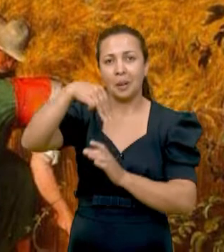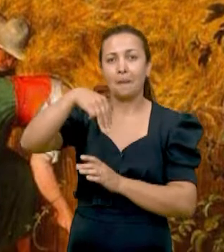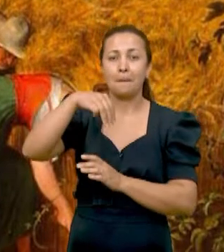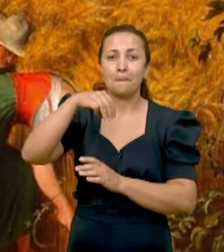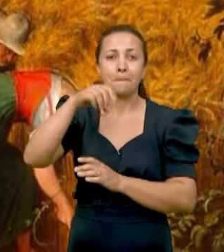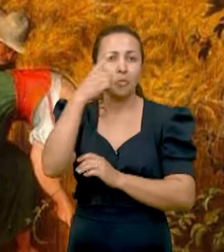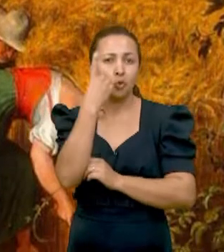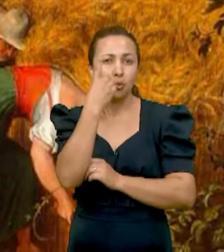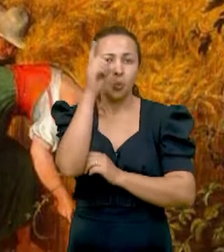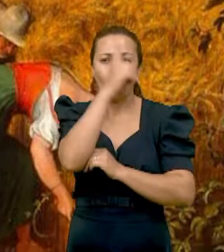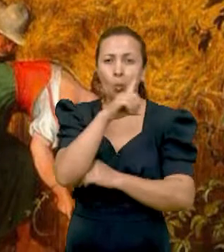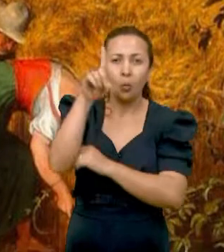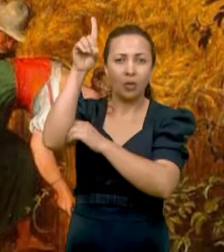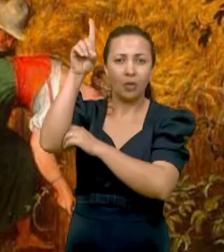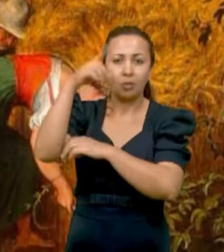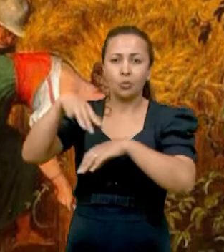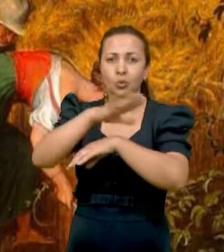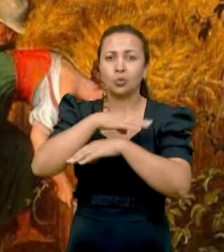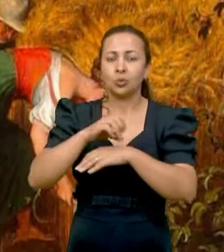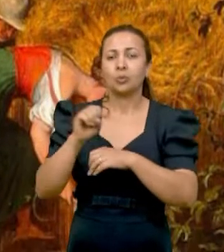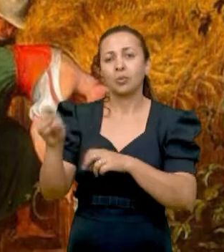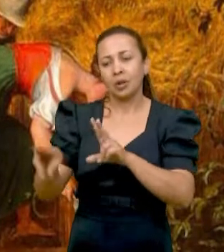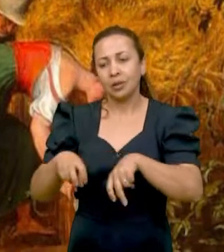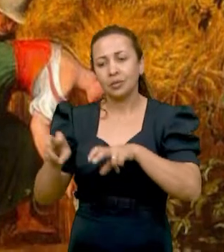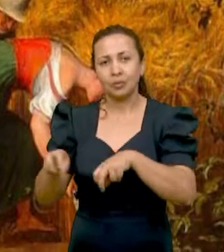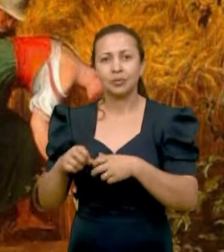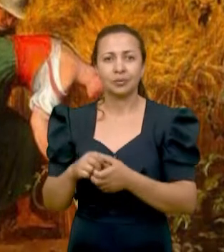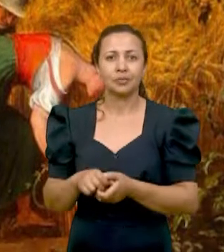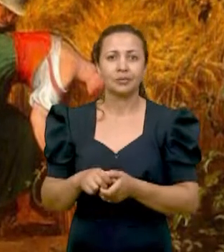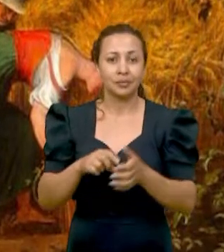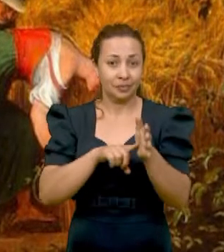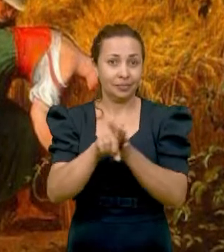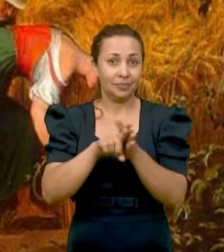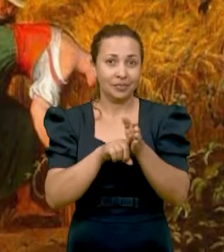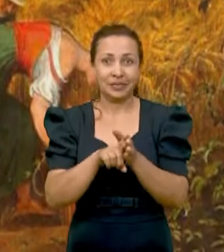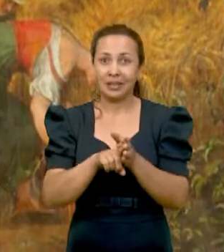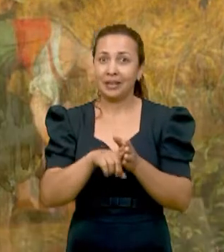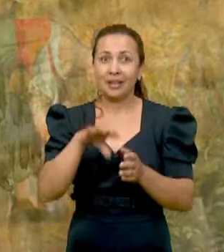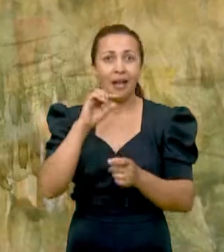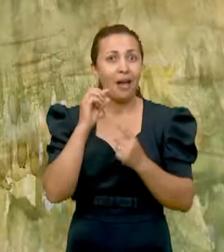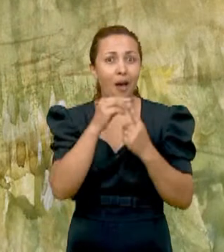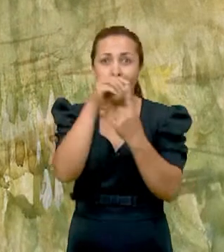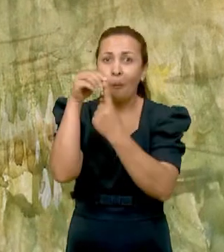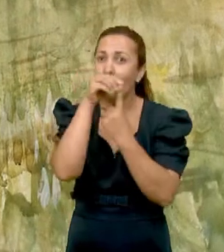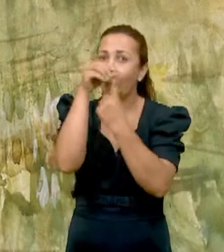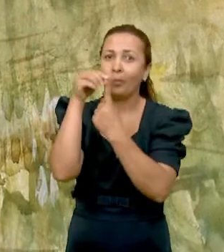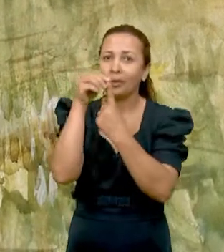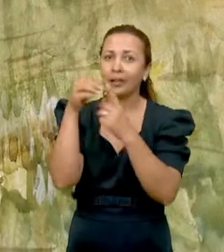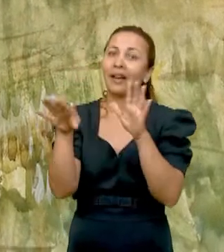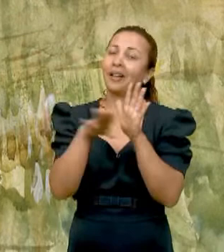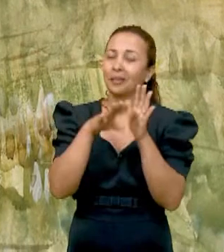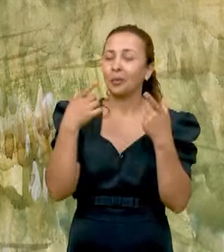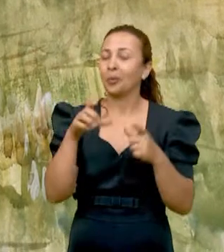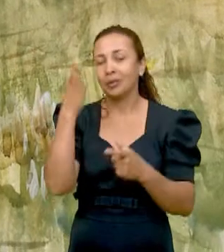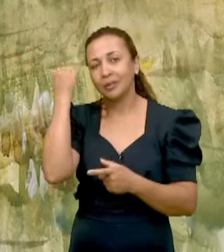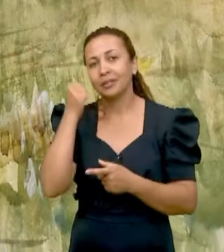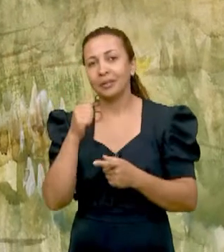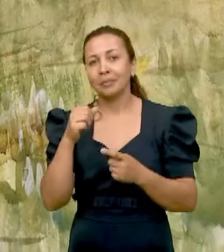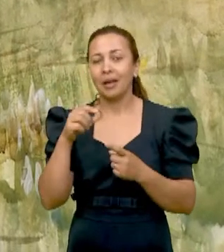Isso é inédita. A abordagem dela, ela desconhece a existência de uma similar.